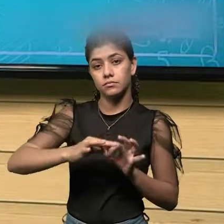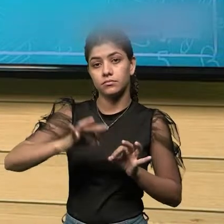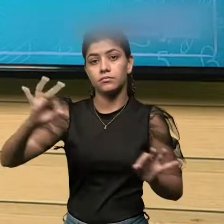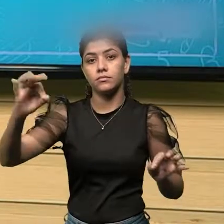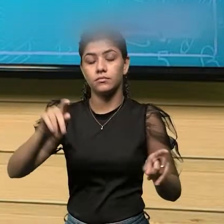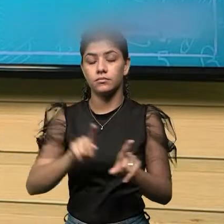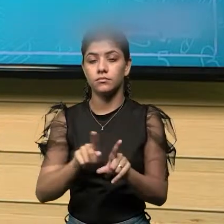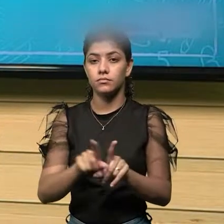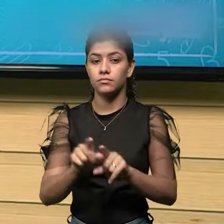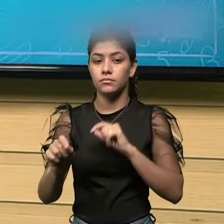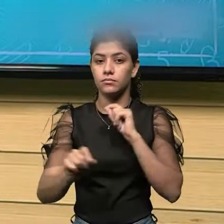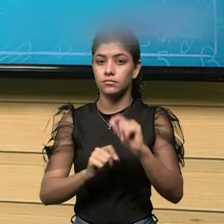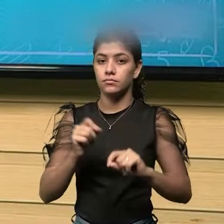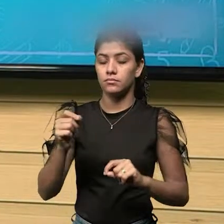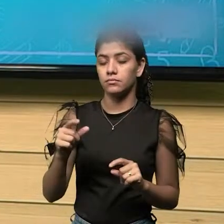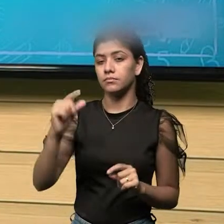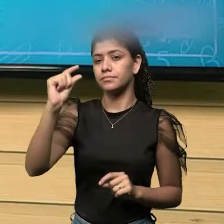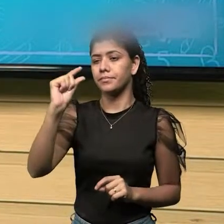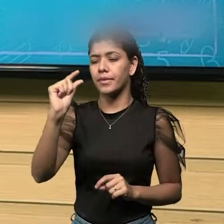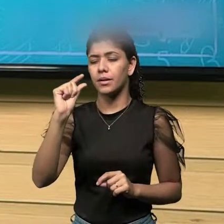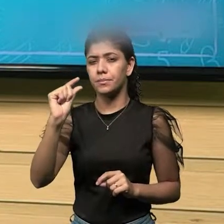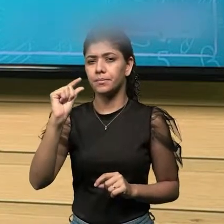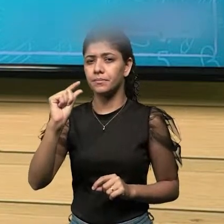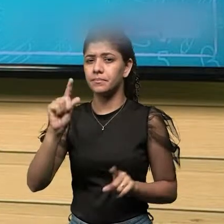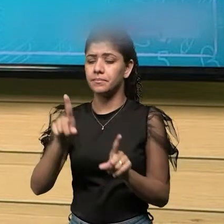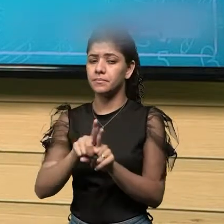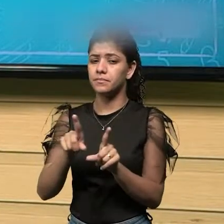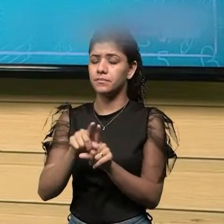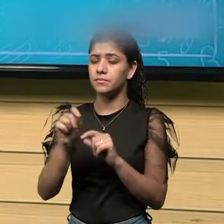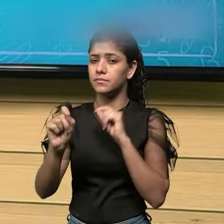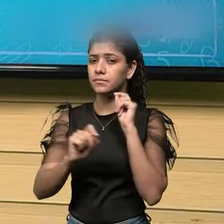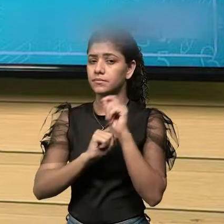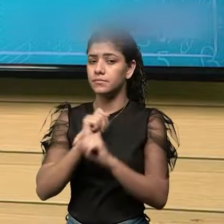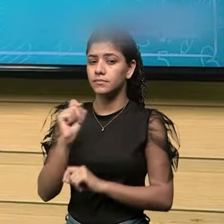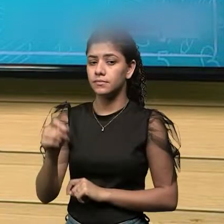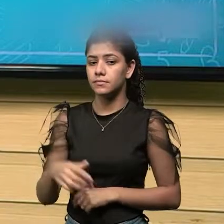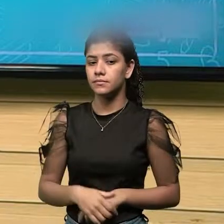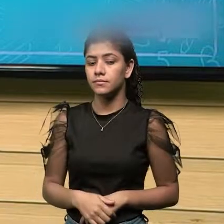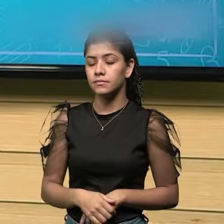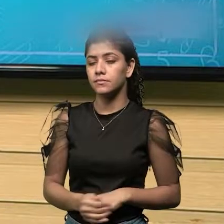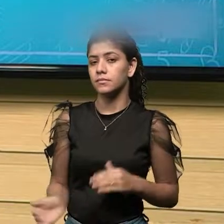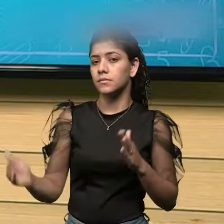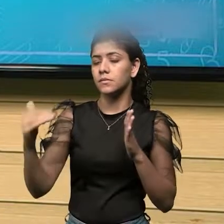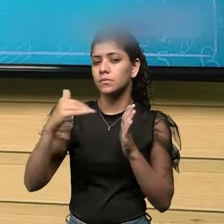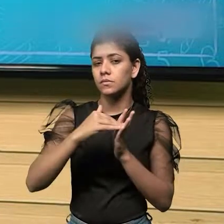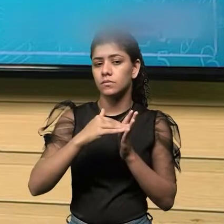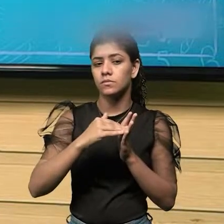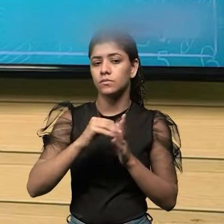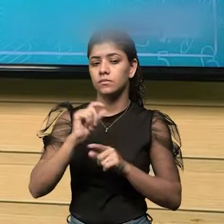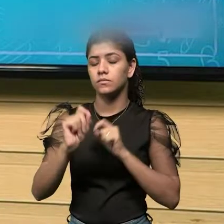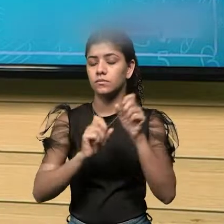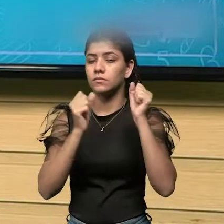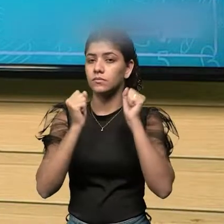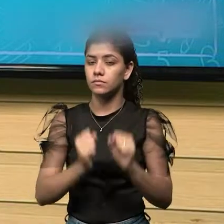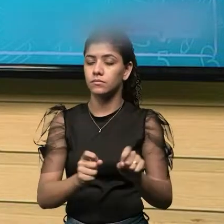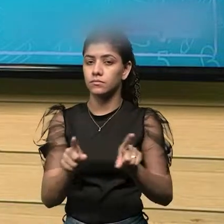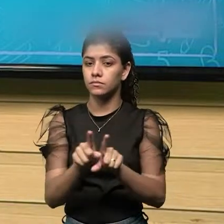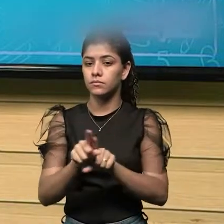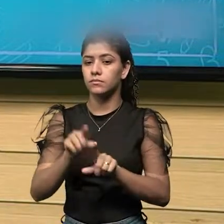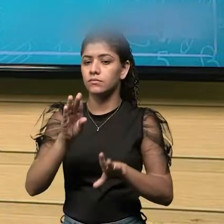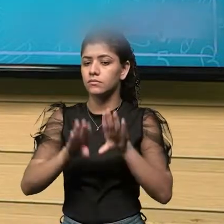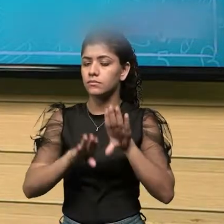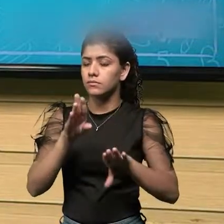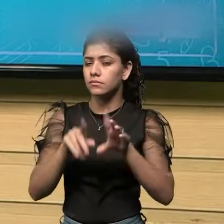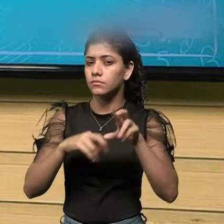valores muito pequenos, e aqueles últimos algarismos ali, eles podem até variar um pouco mais